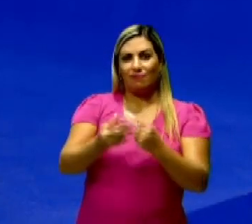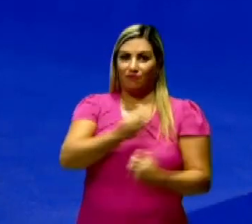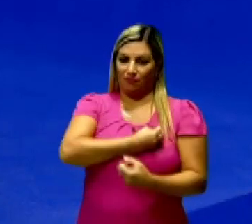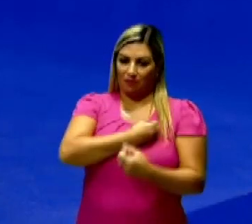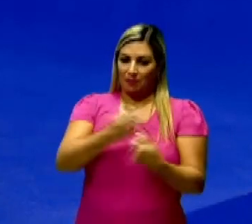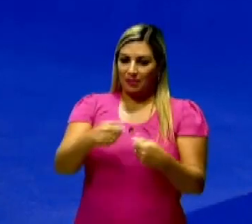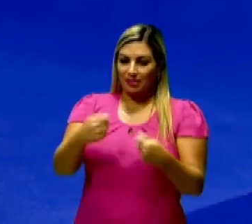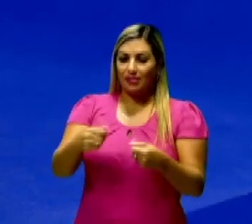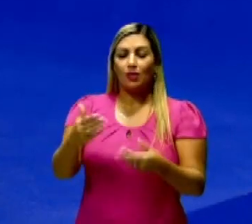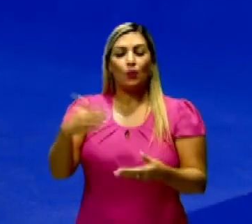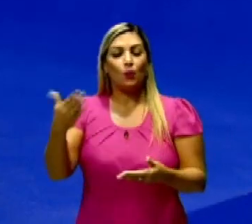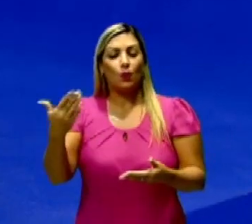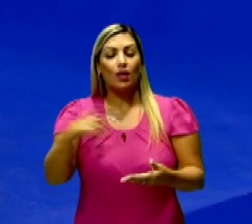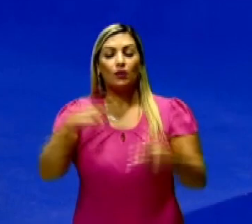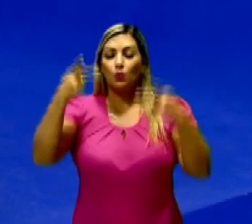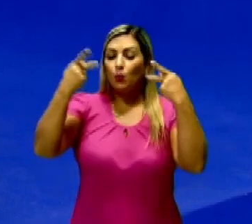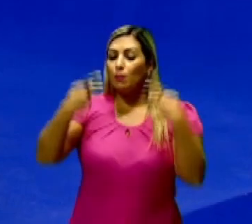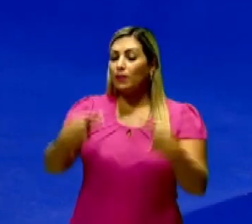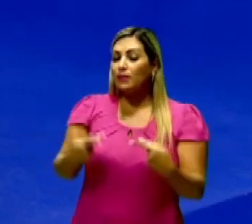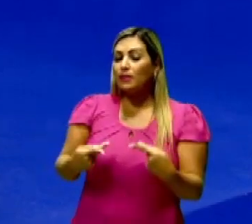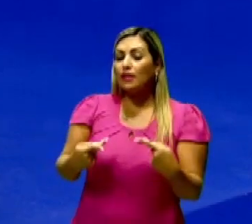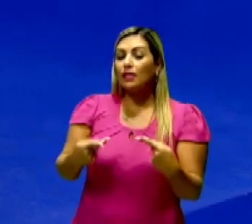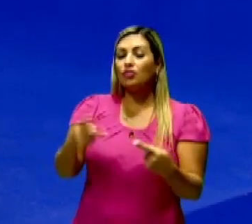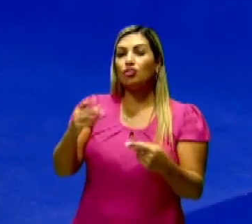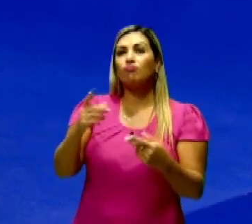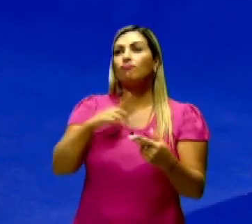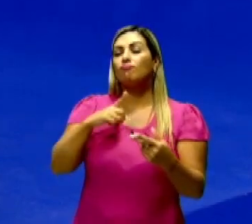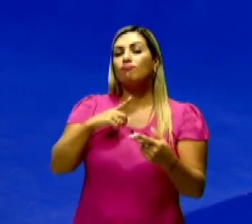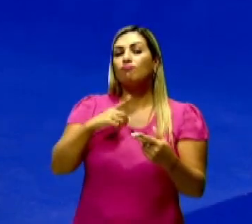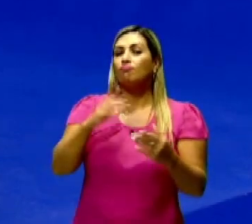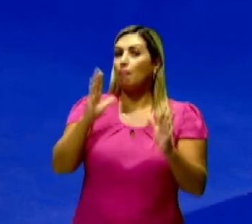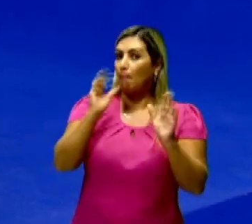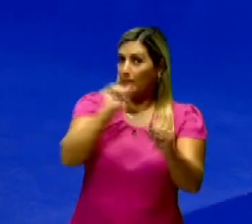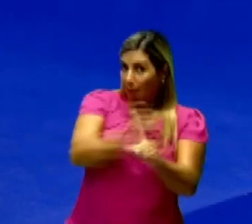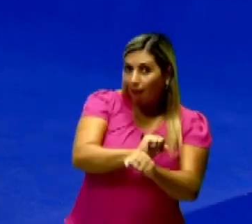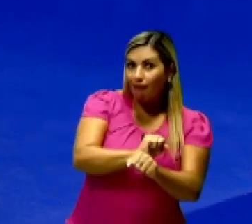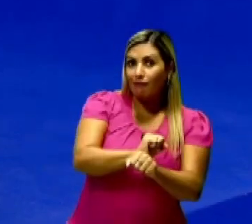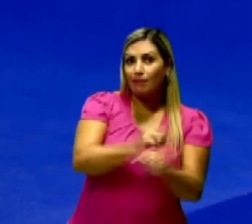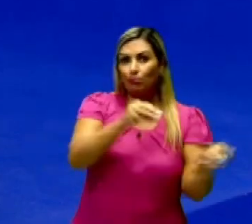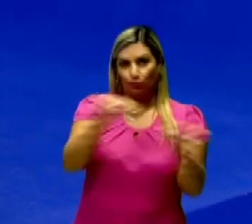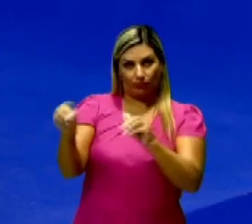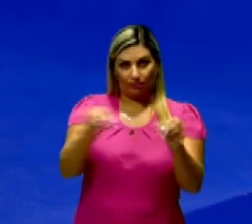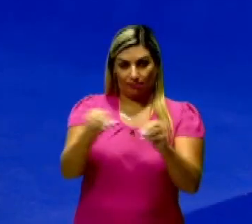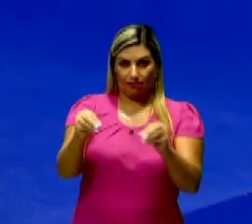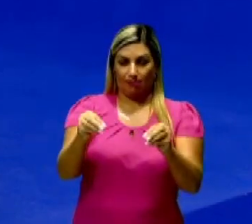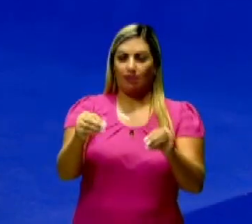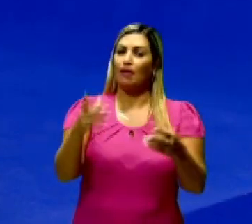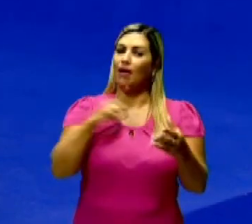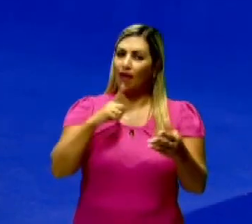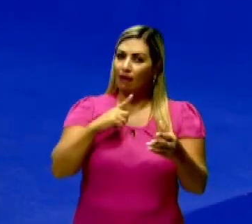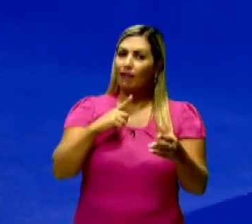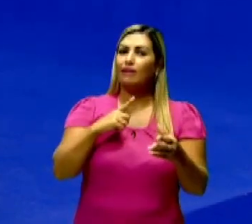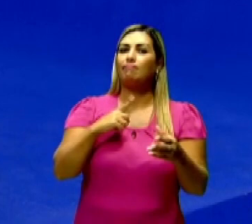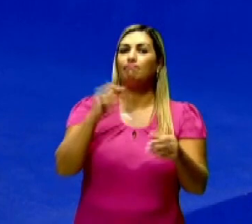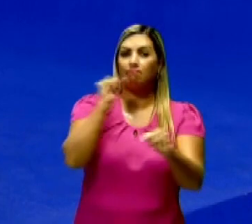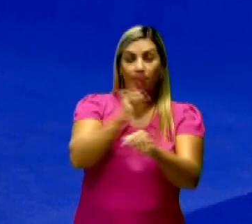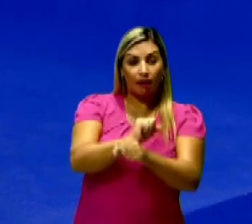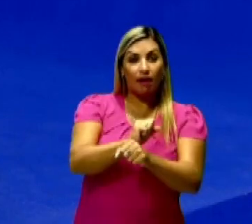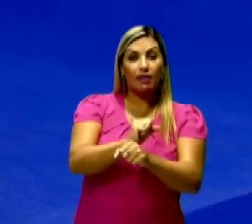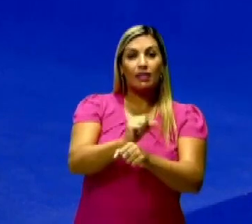Mas quando que a humanidade, ela vai deixando de ser nômade em quantidade, né? E ela vai passar a ser